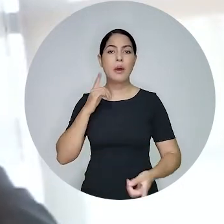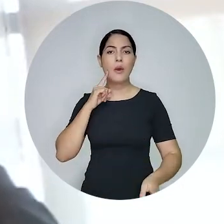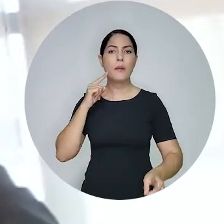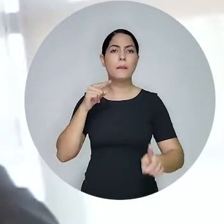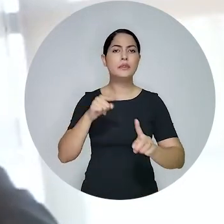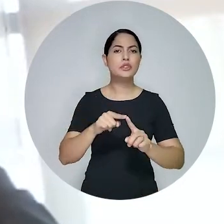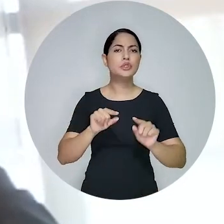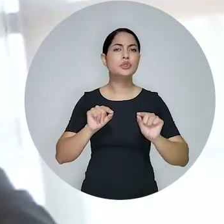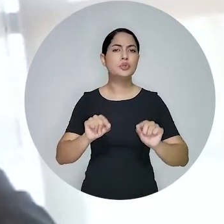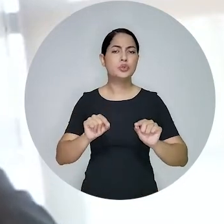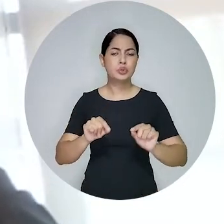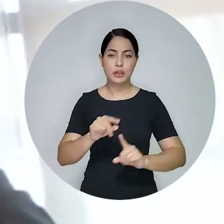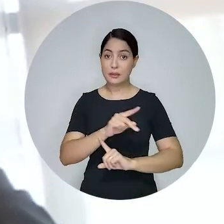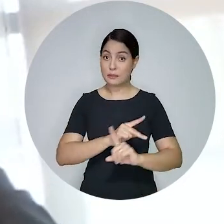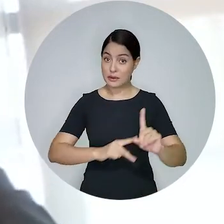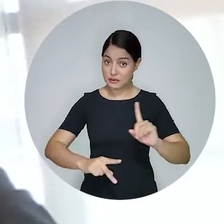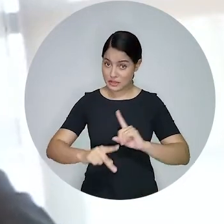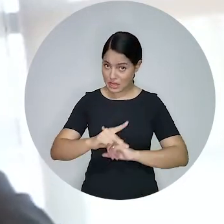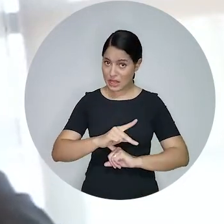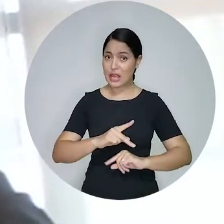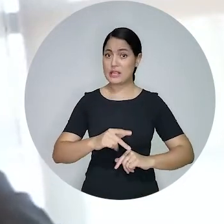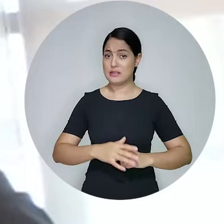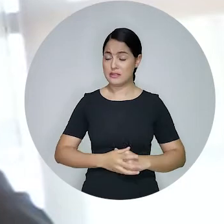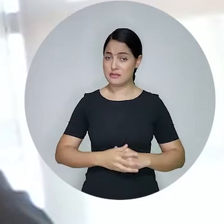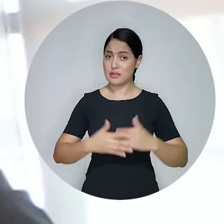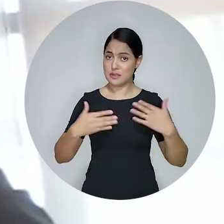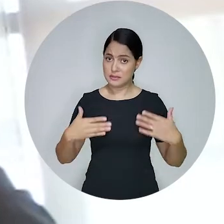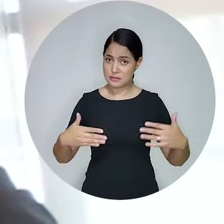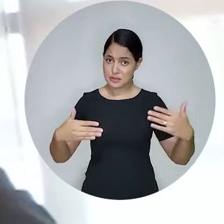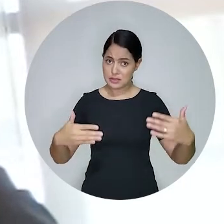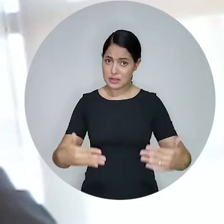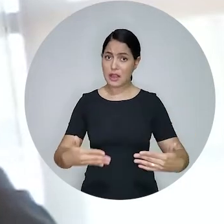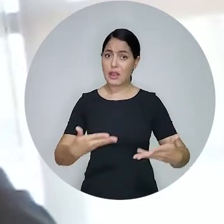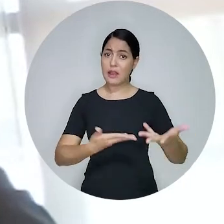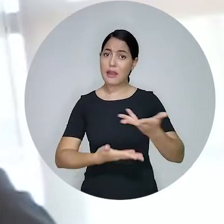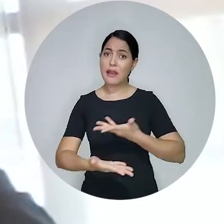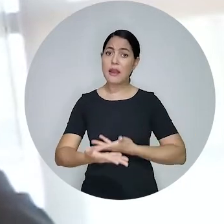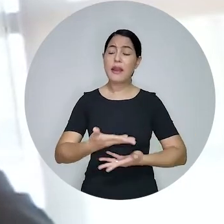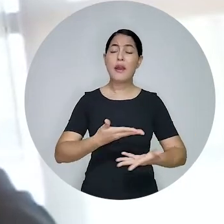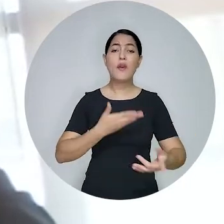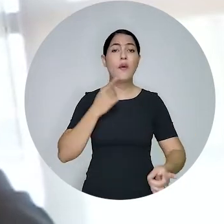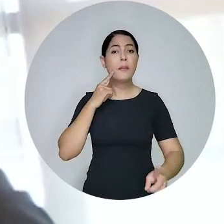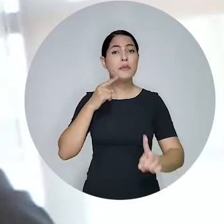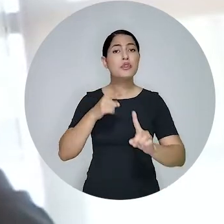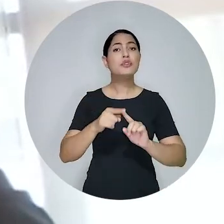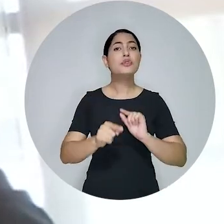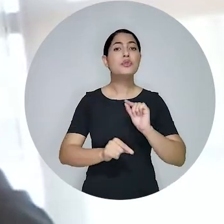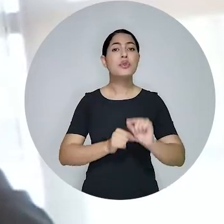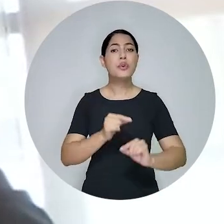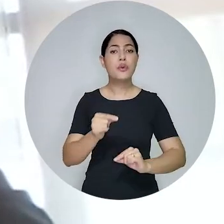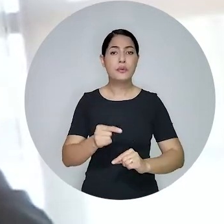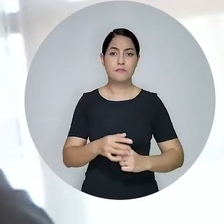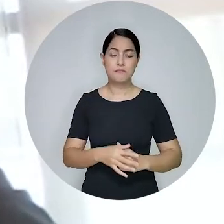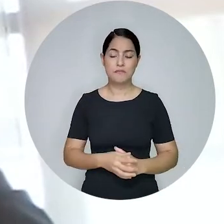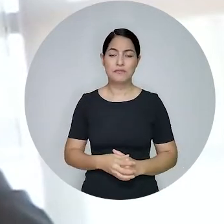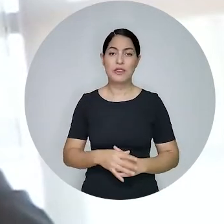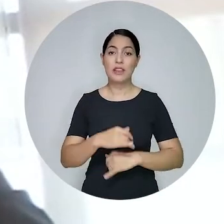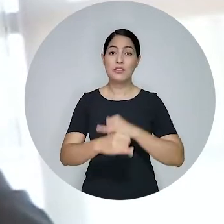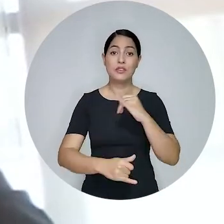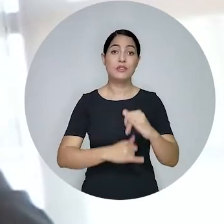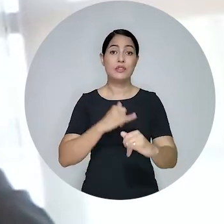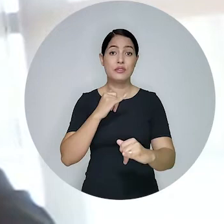gestão, abrir canais de diálogo com o INSS e com Ministério da Previdência para facilitar o acesso da advocacia